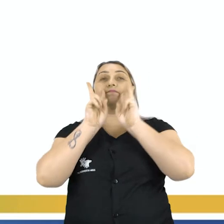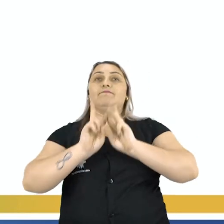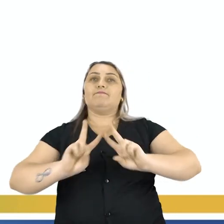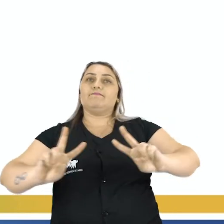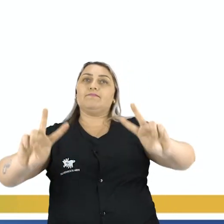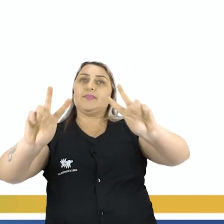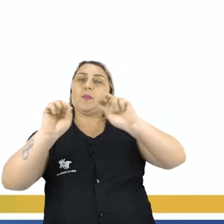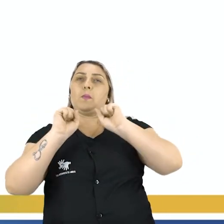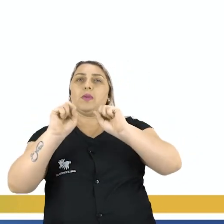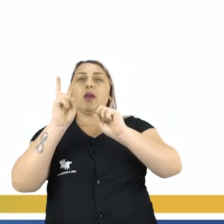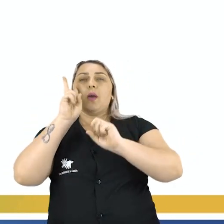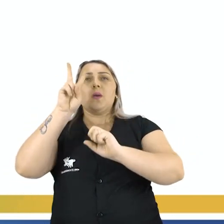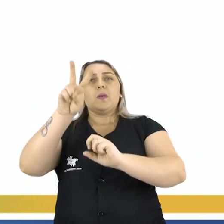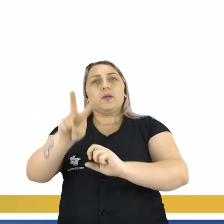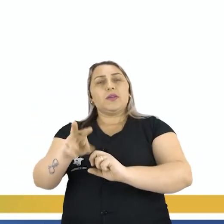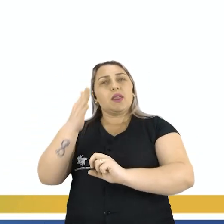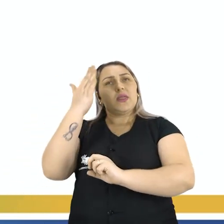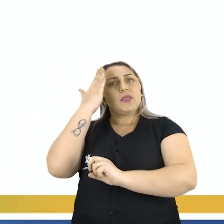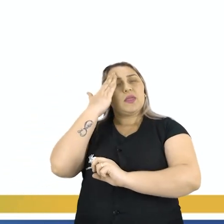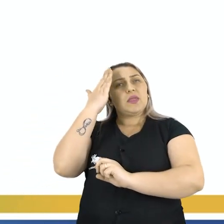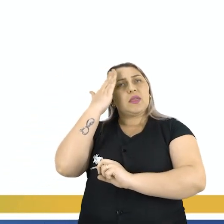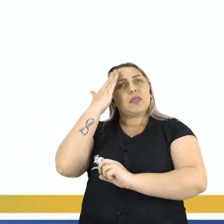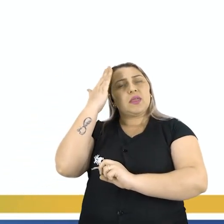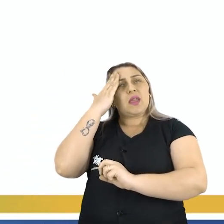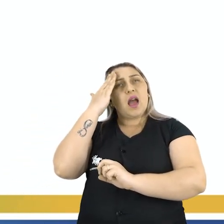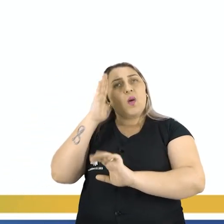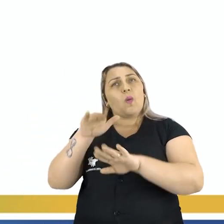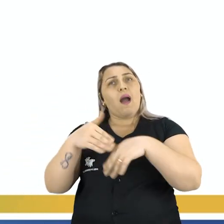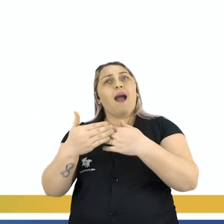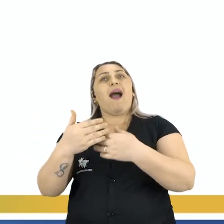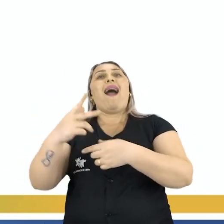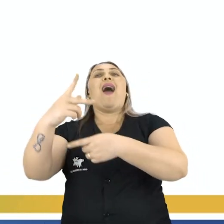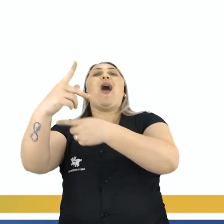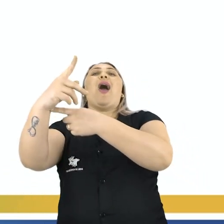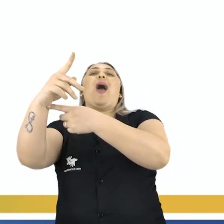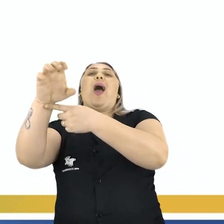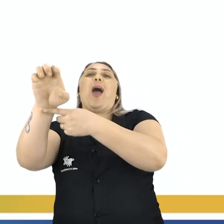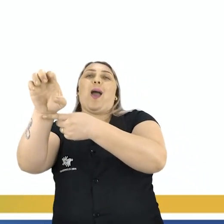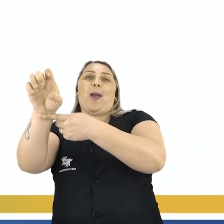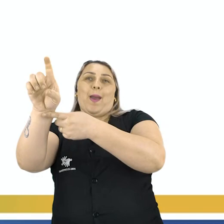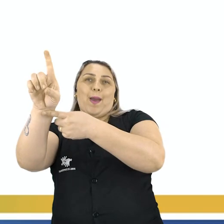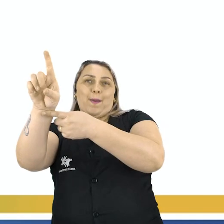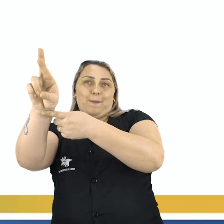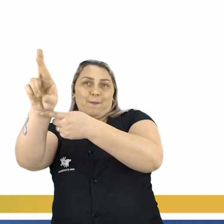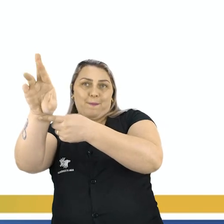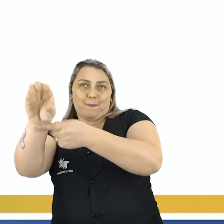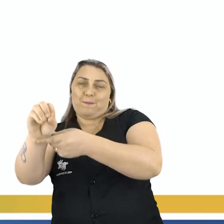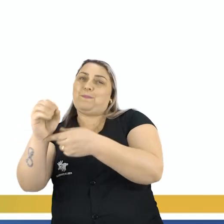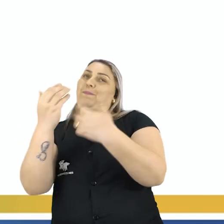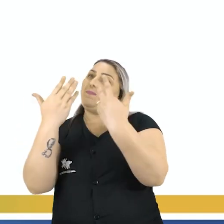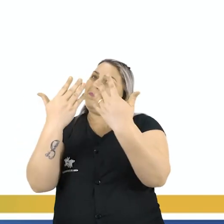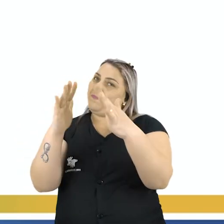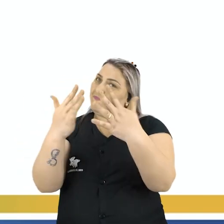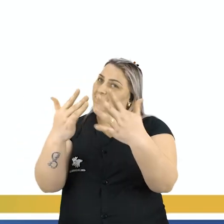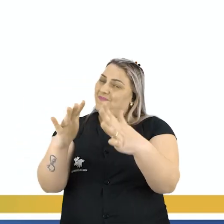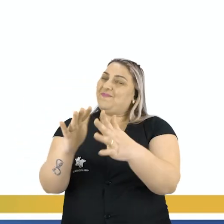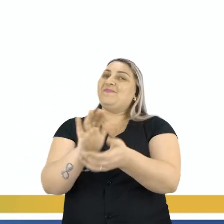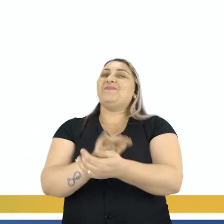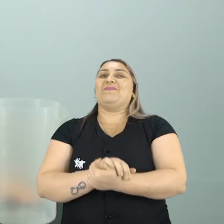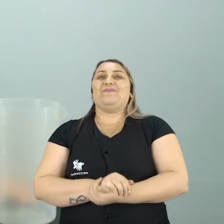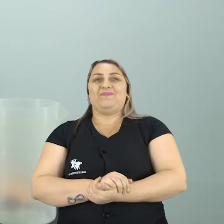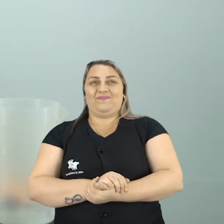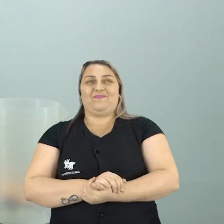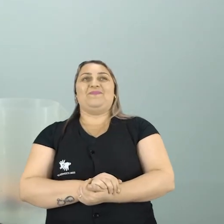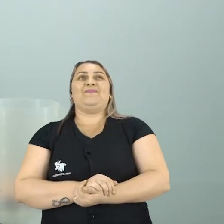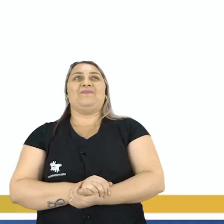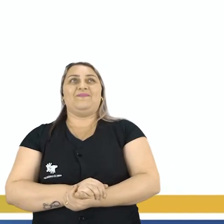Nós podemos concluir Que foi o Pedro Muito bem Só podia ter